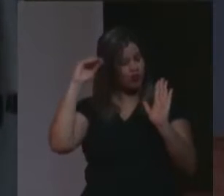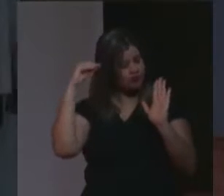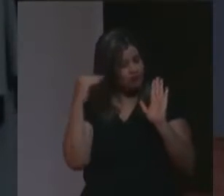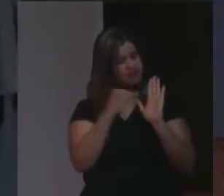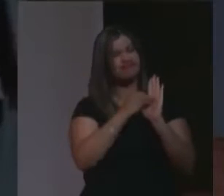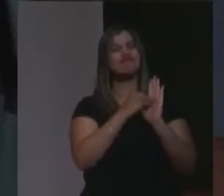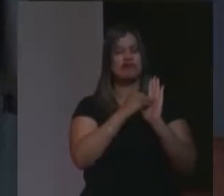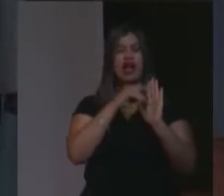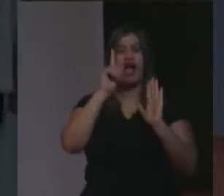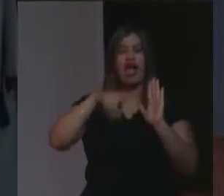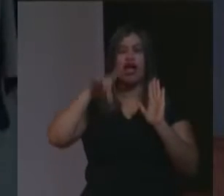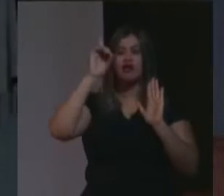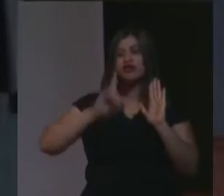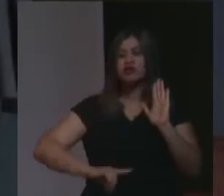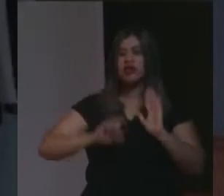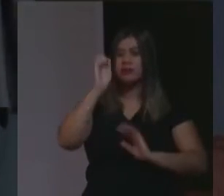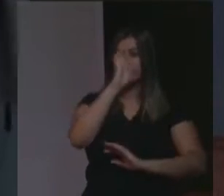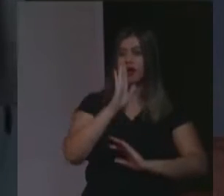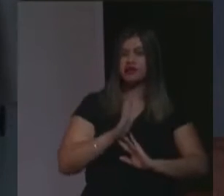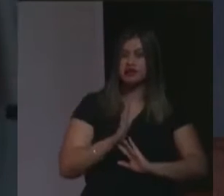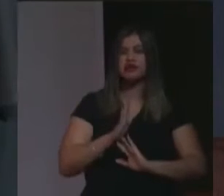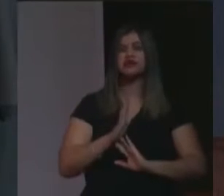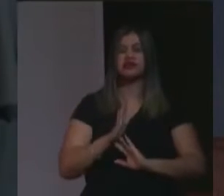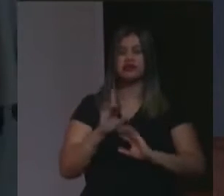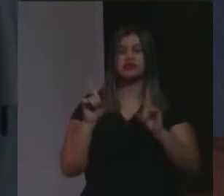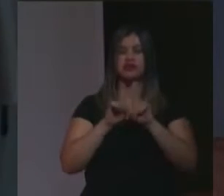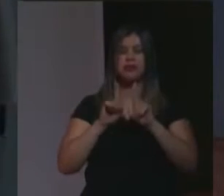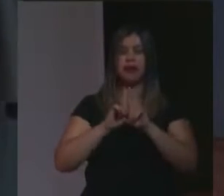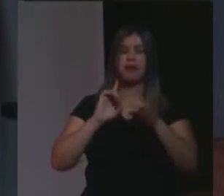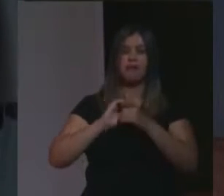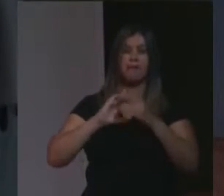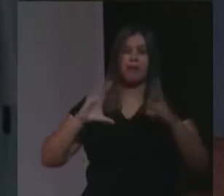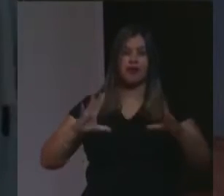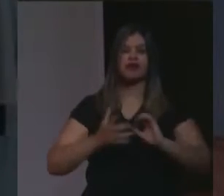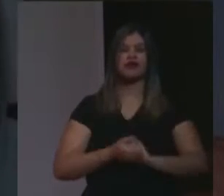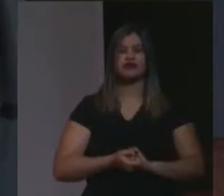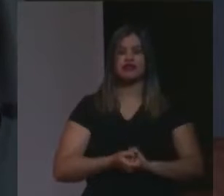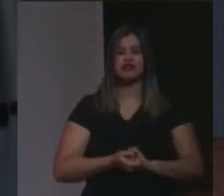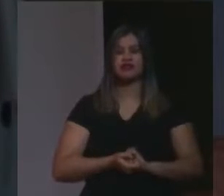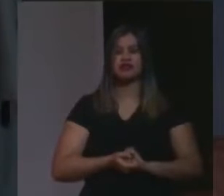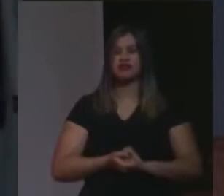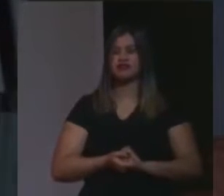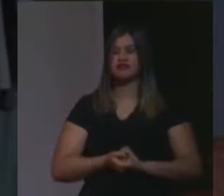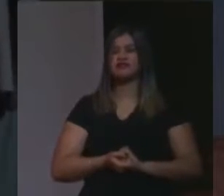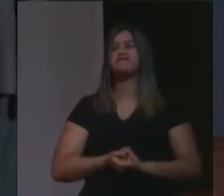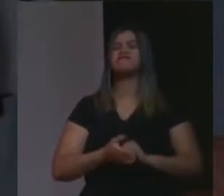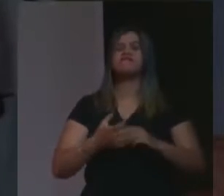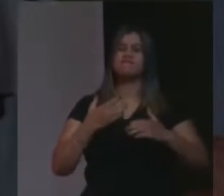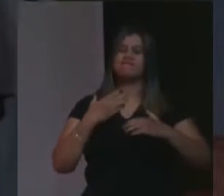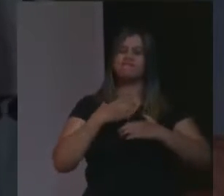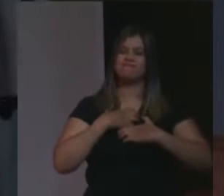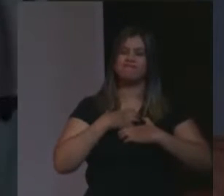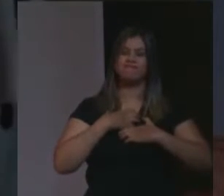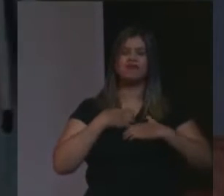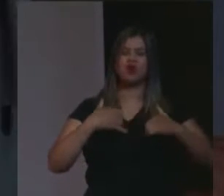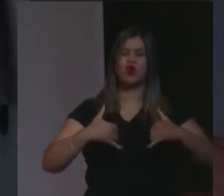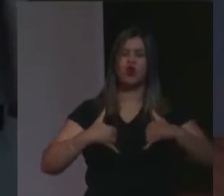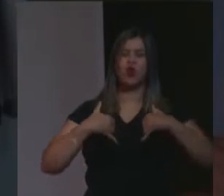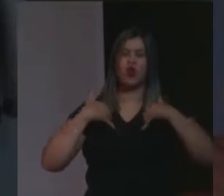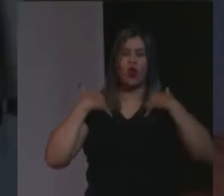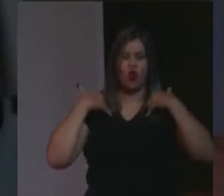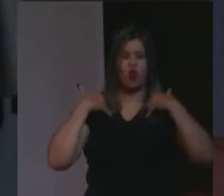do direito brasileiro e da nossa democracia. Para mim também é uma enorme honra poder participar